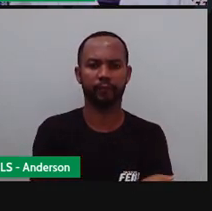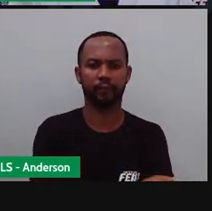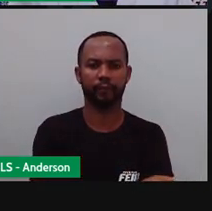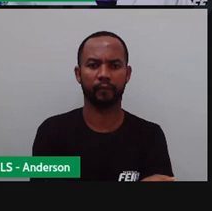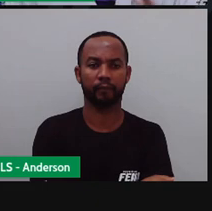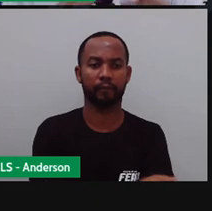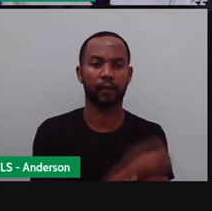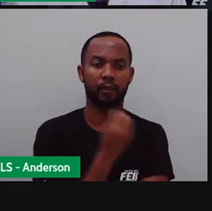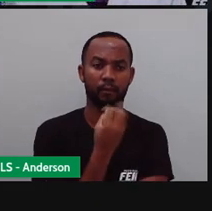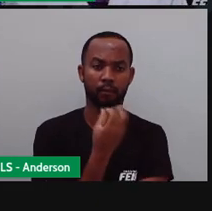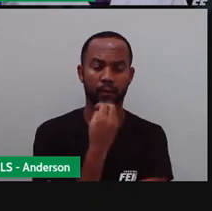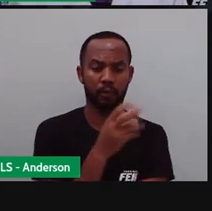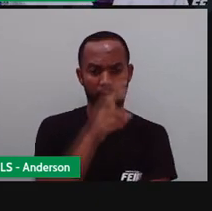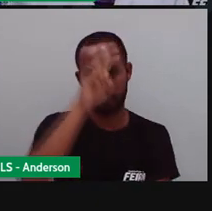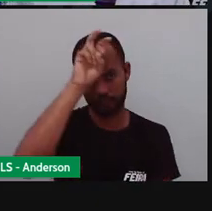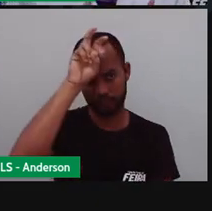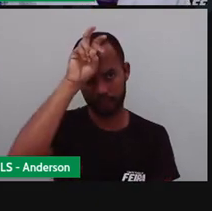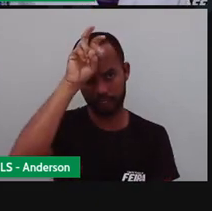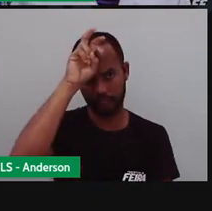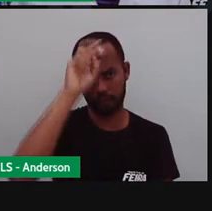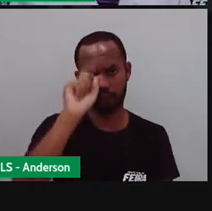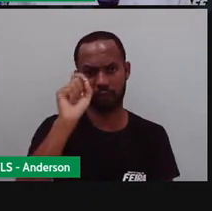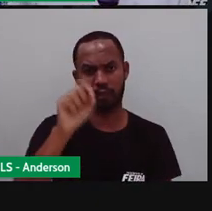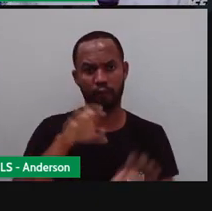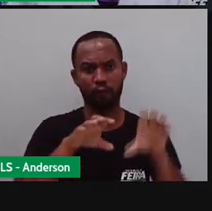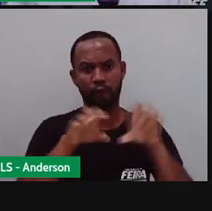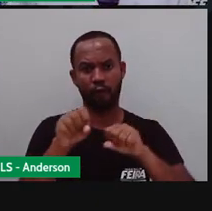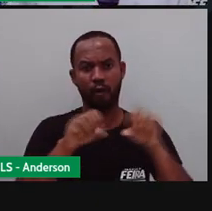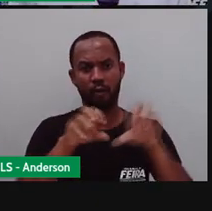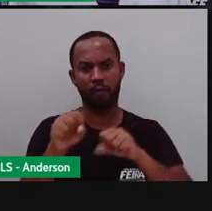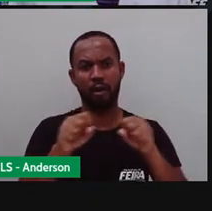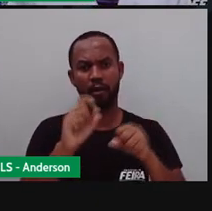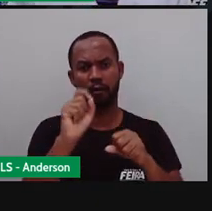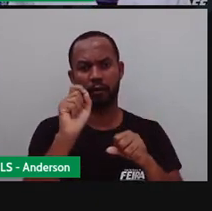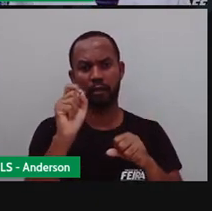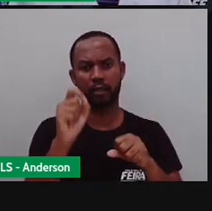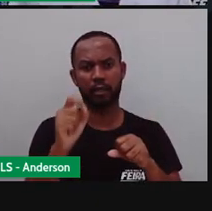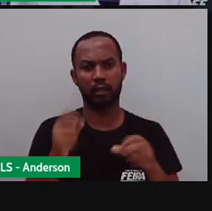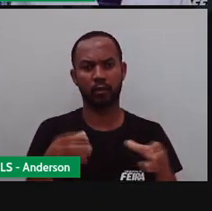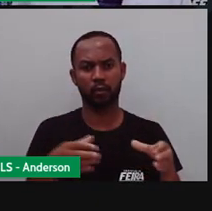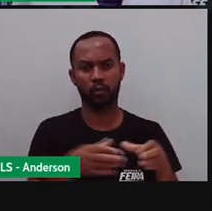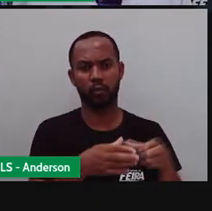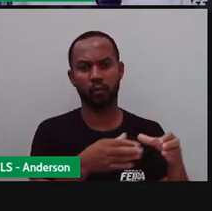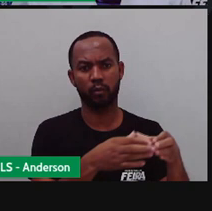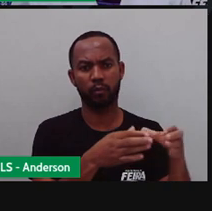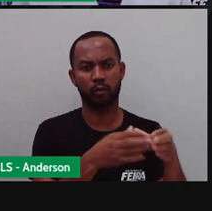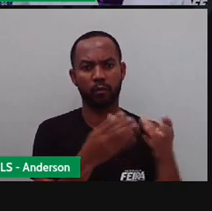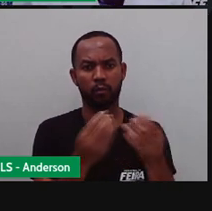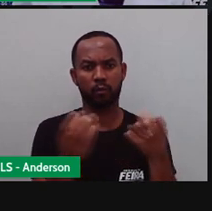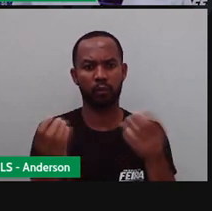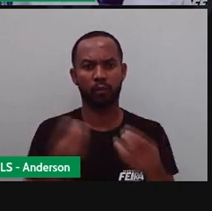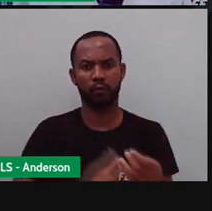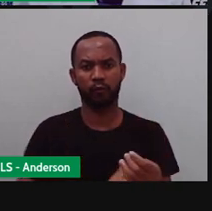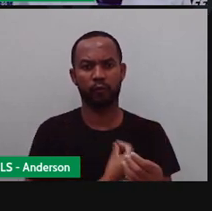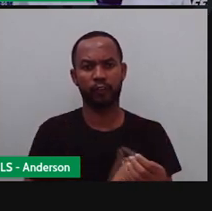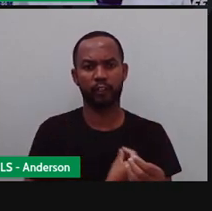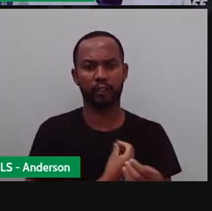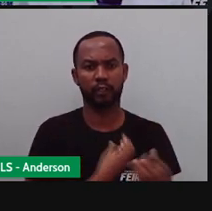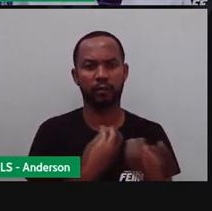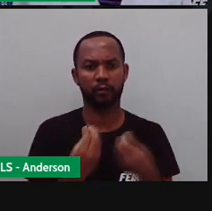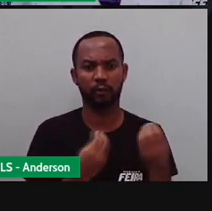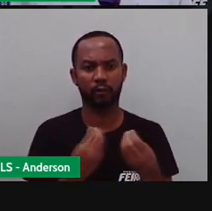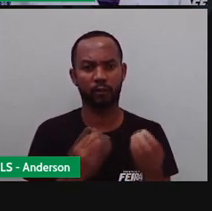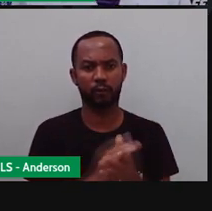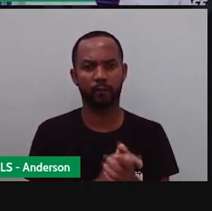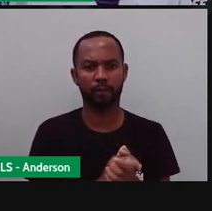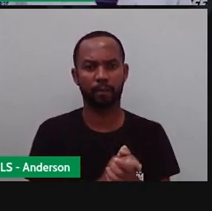isso? Bom, os insetos formam parte da maioria das cadeias alimentares dos seres vivos. Olha só o que a Pró falou, não